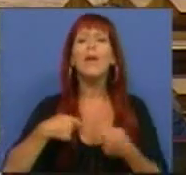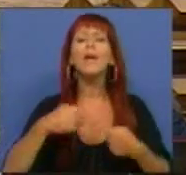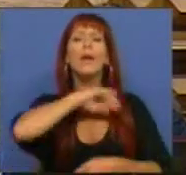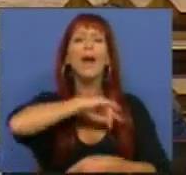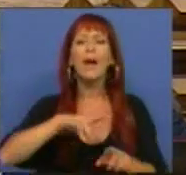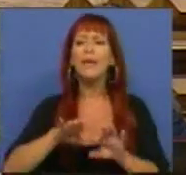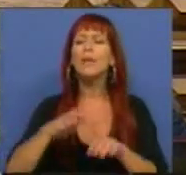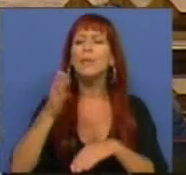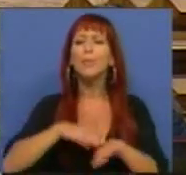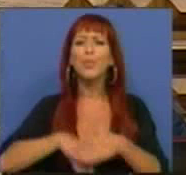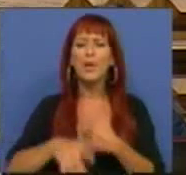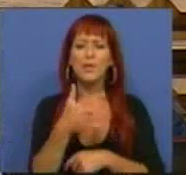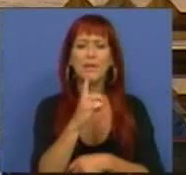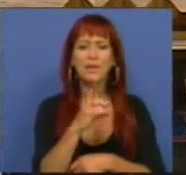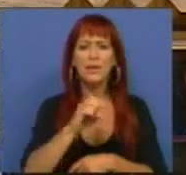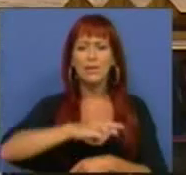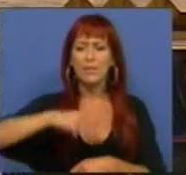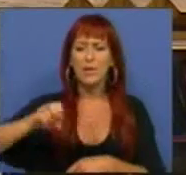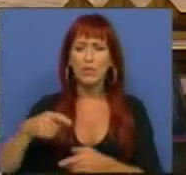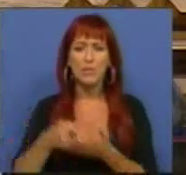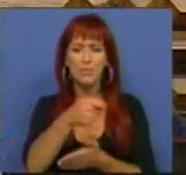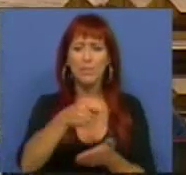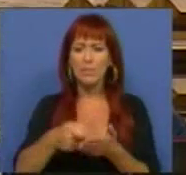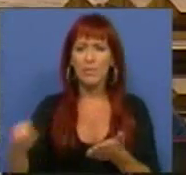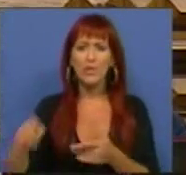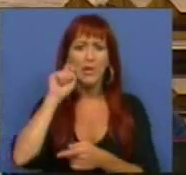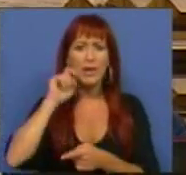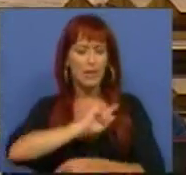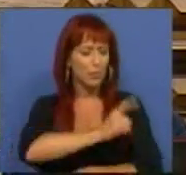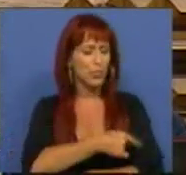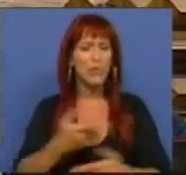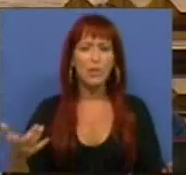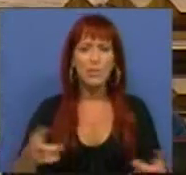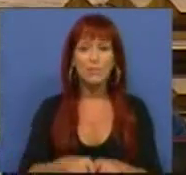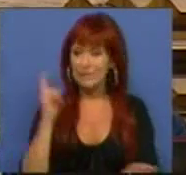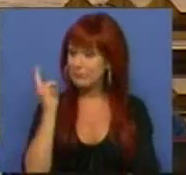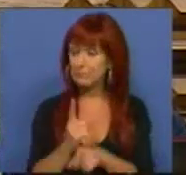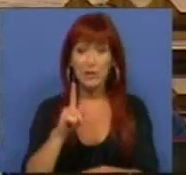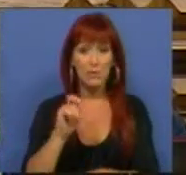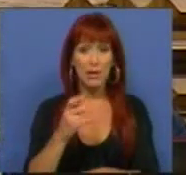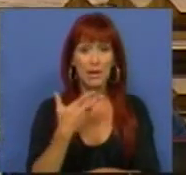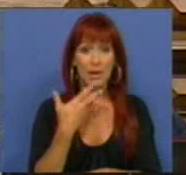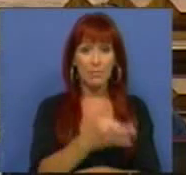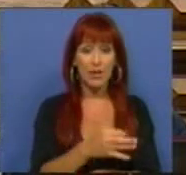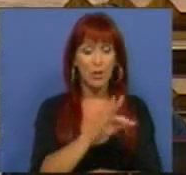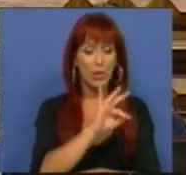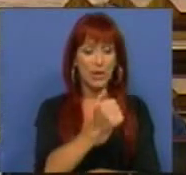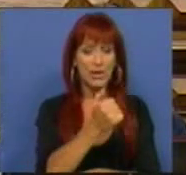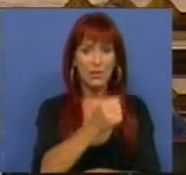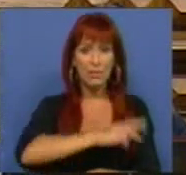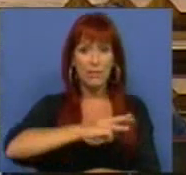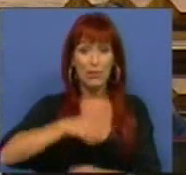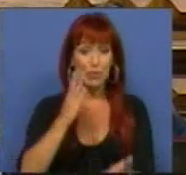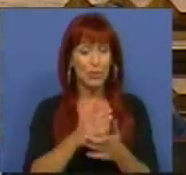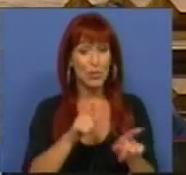ganha com estes 60 milhões de euros de remuneração de garantia de potência? A mesma EDP. São 45 milhões